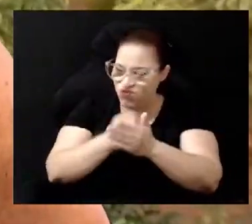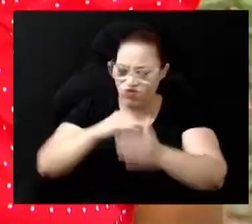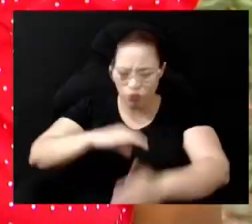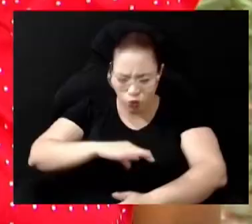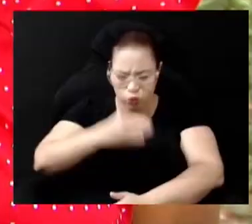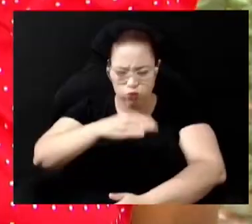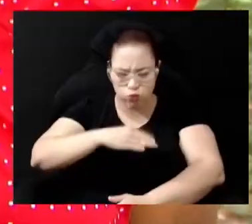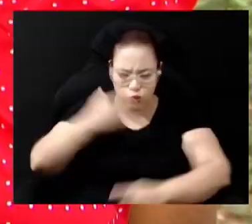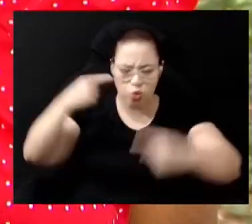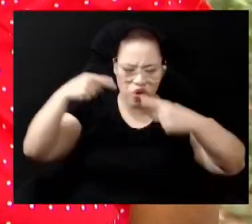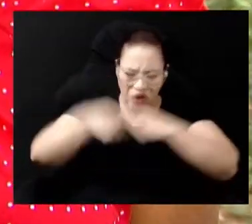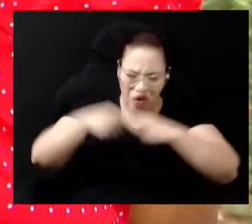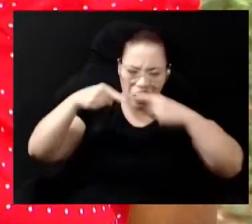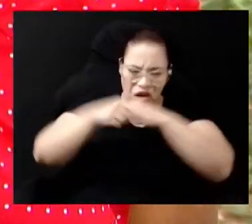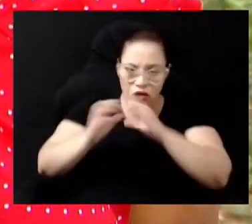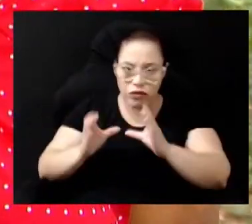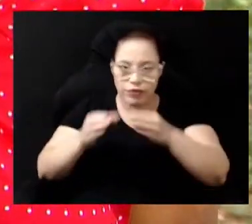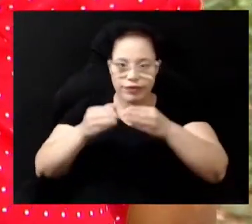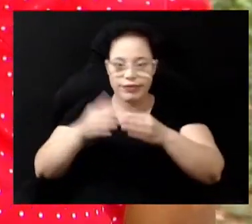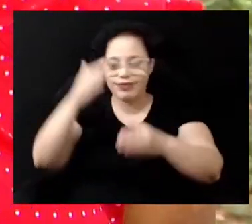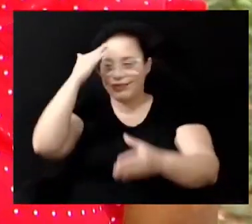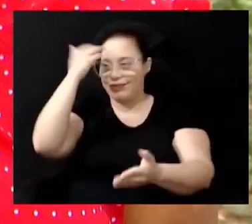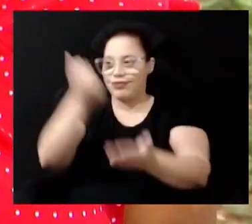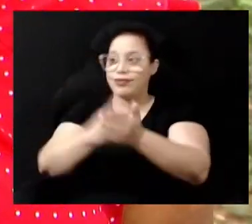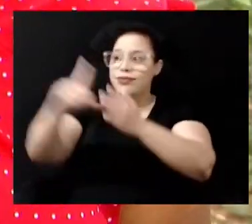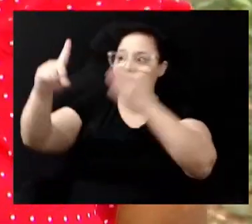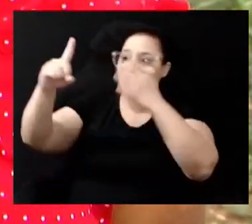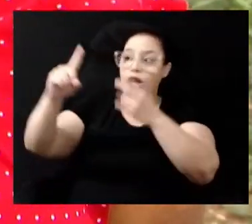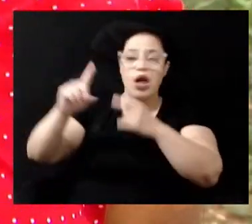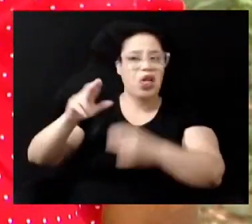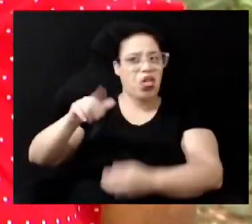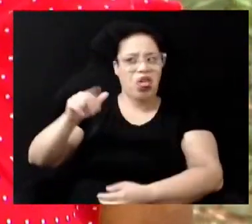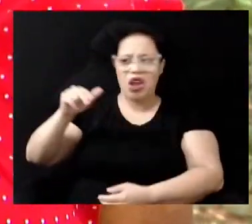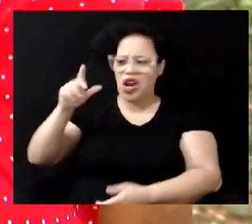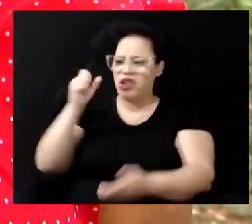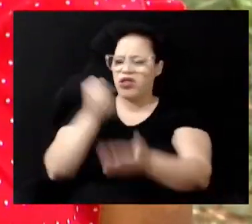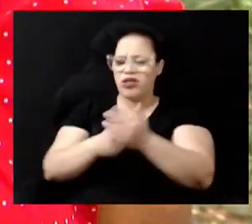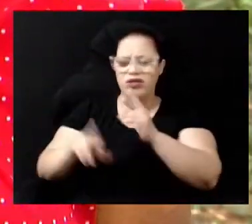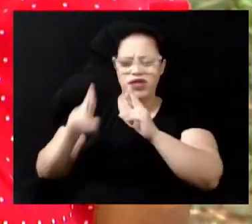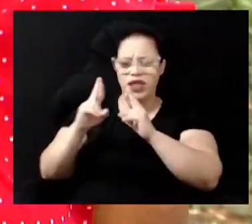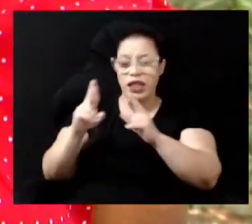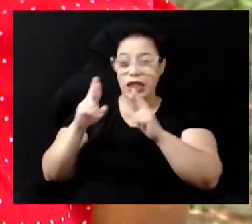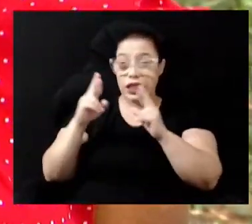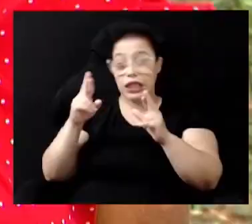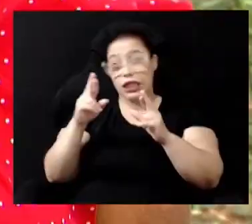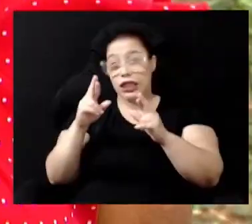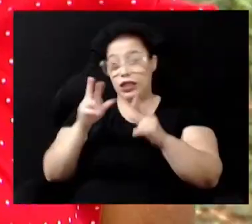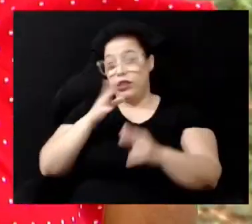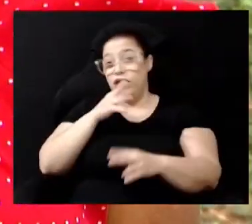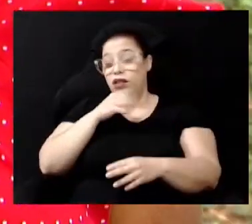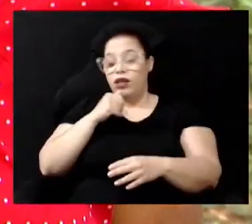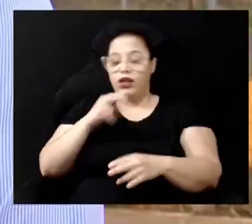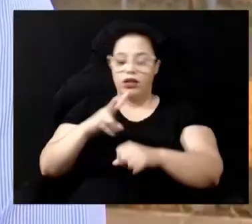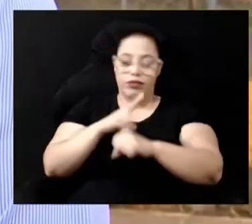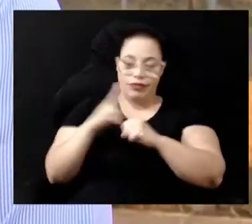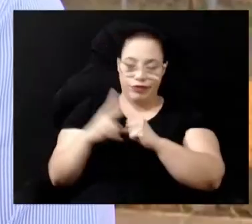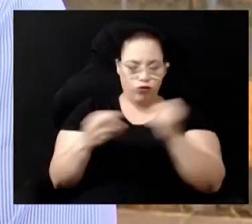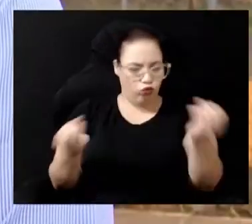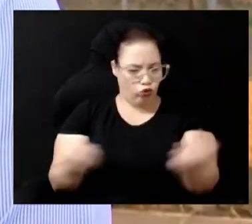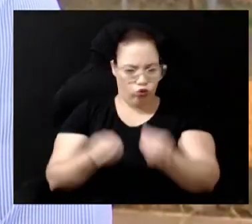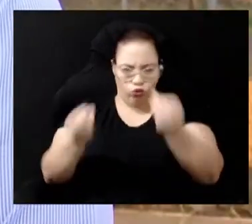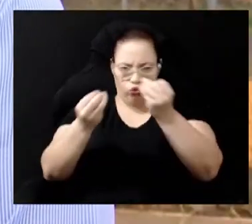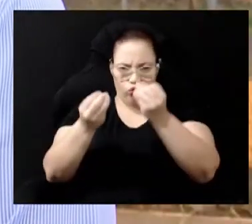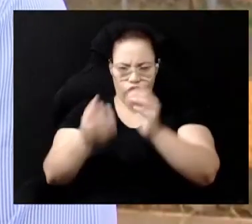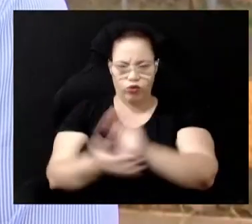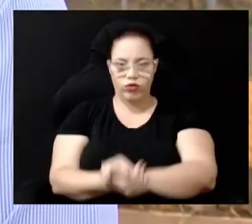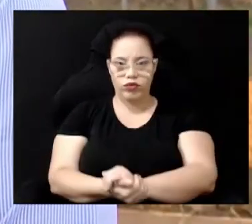da comunidade Graças a Deus Eu nunca esperei que isso aqui ia mudar Que hoje nós temos uma vila Bem formada, bem arrumada Não se faz